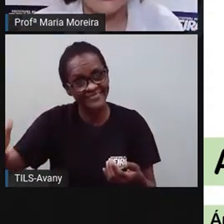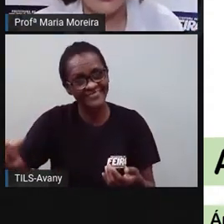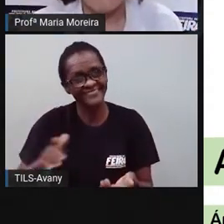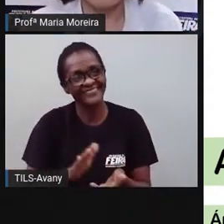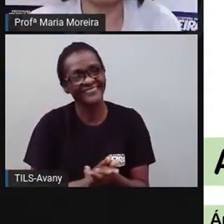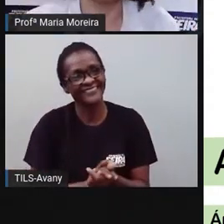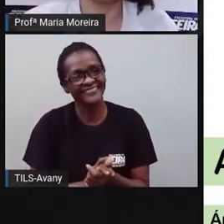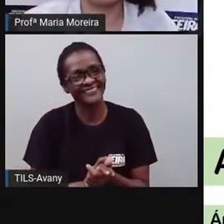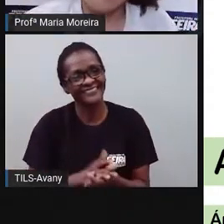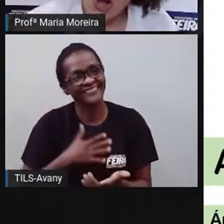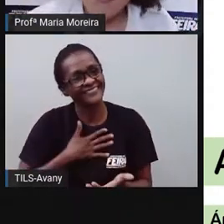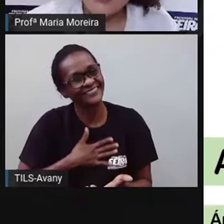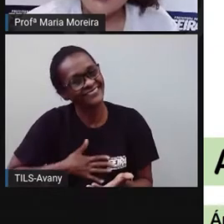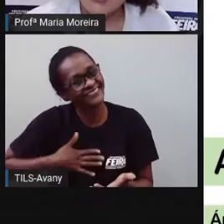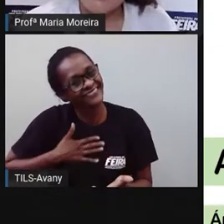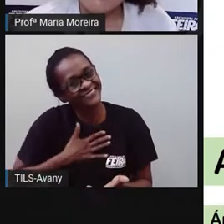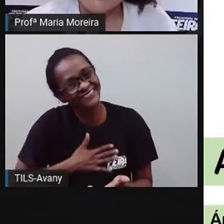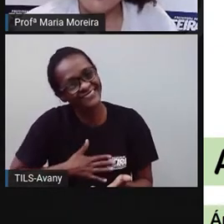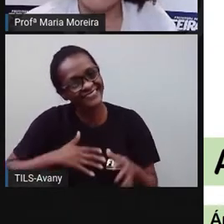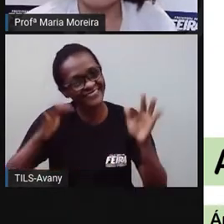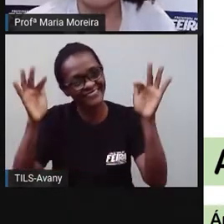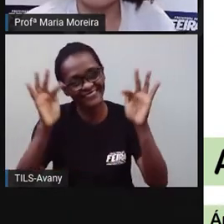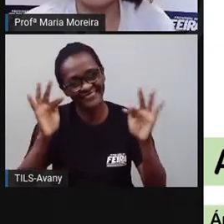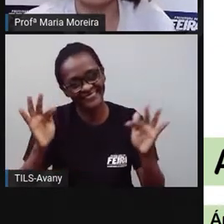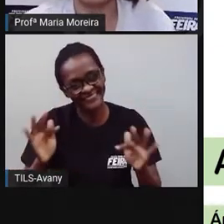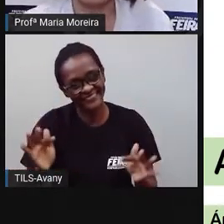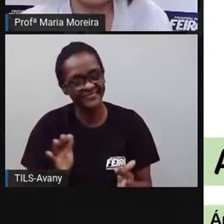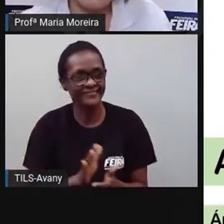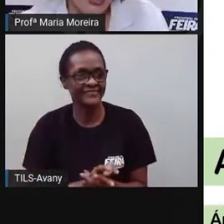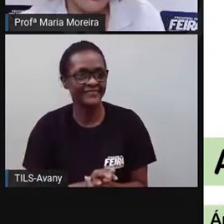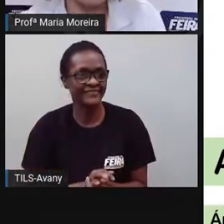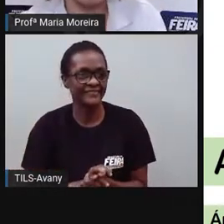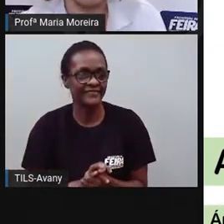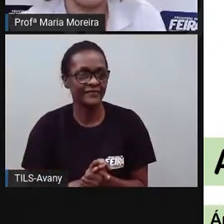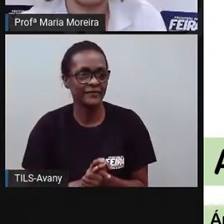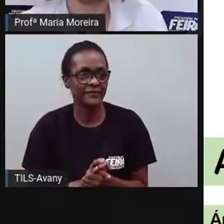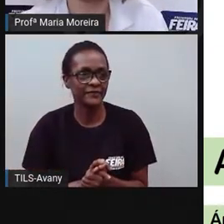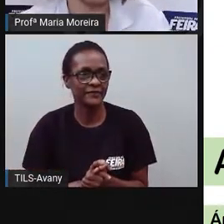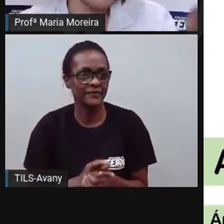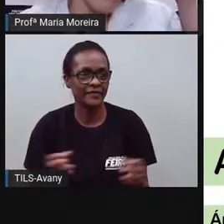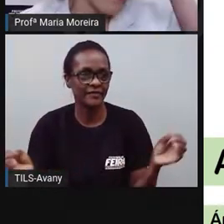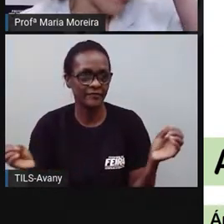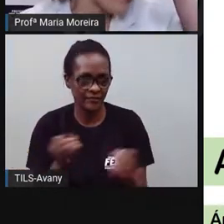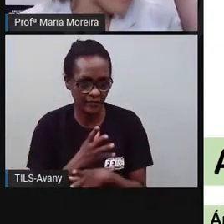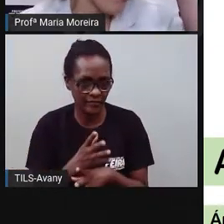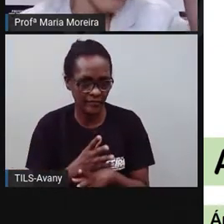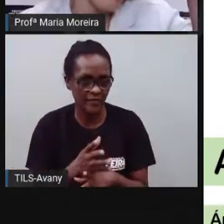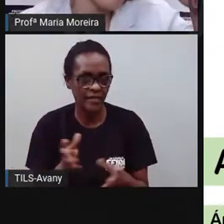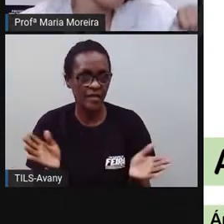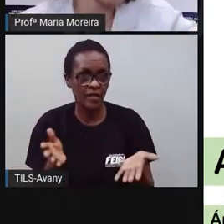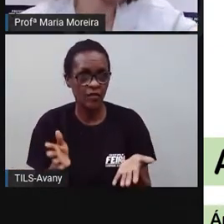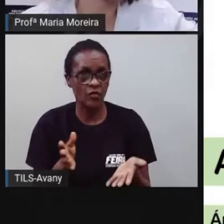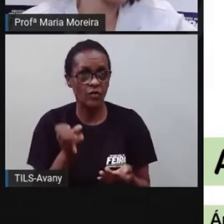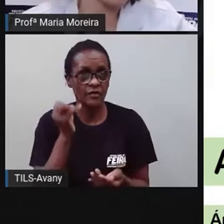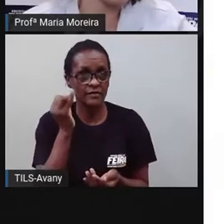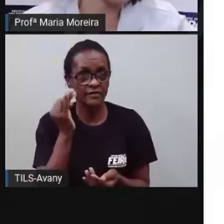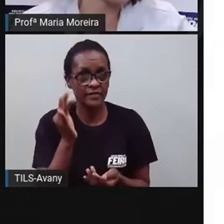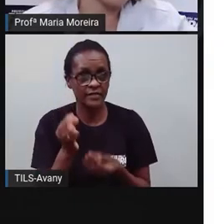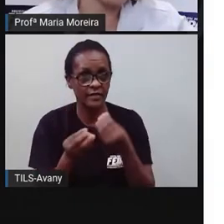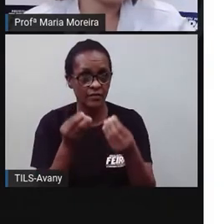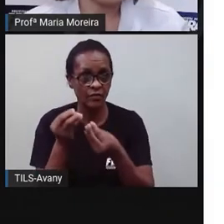vocês. Vamos começar a nossa aula, né gente? Chega de papo, já deu a preguiça e pra bem longe, vamos